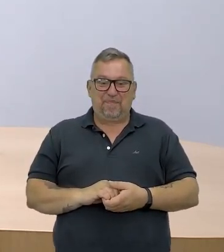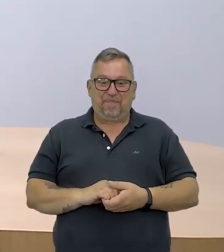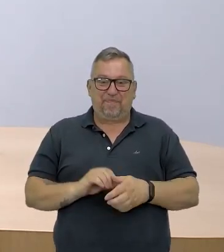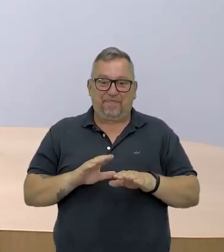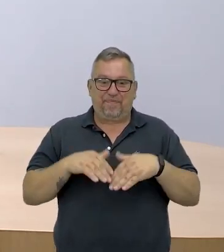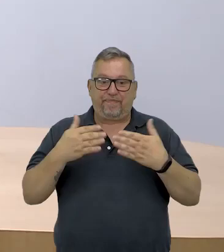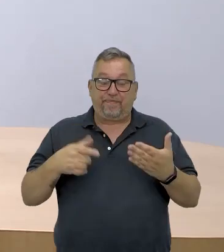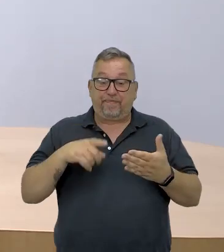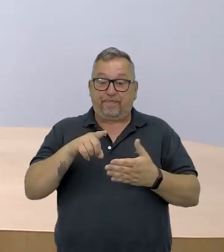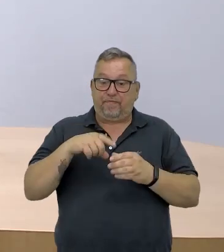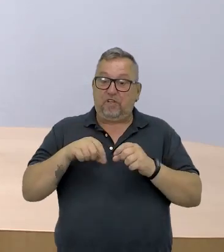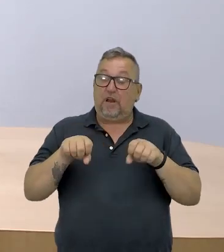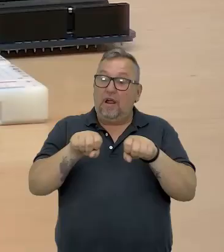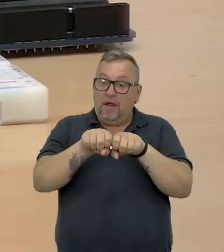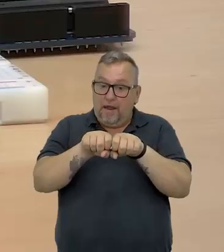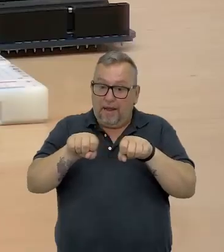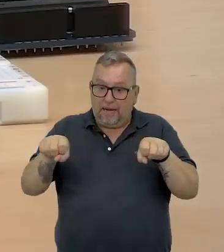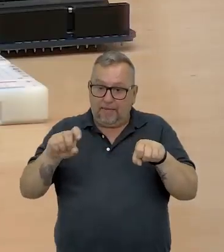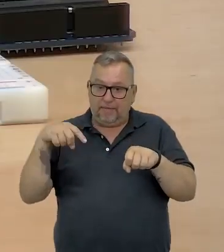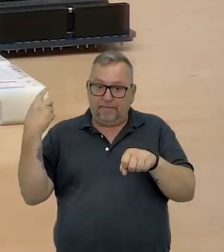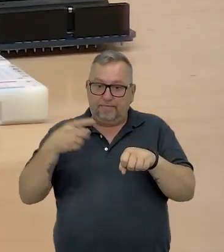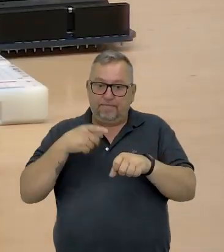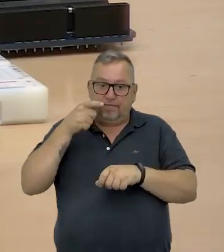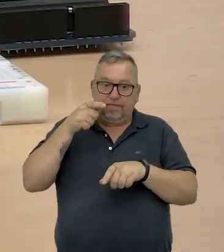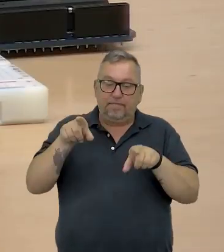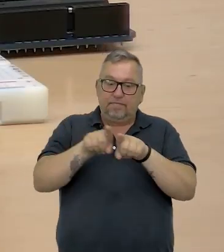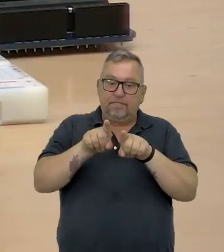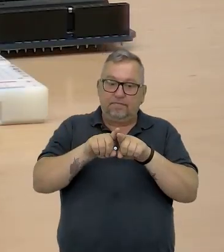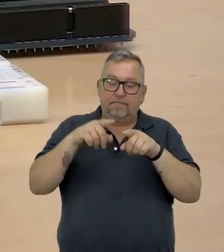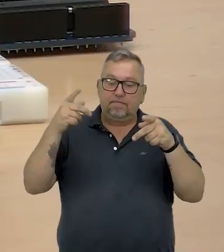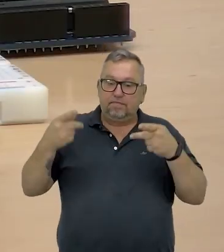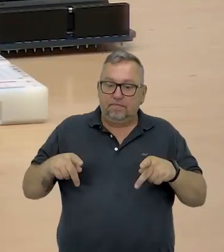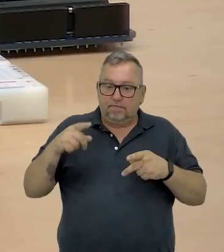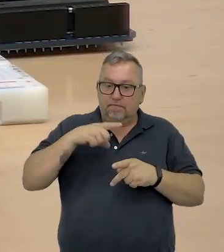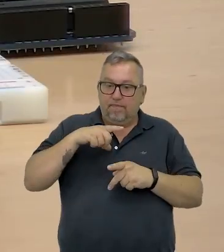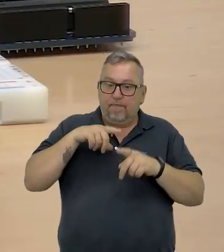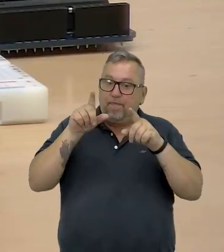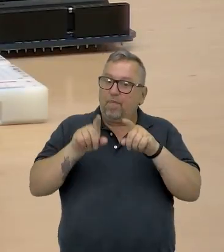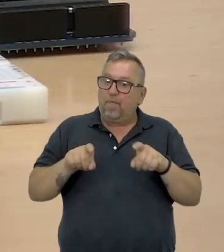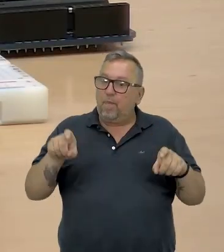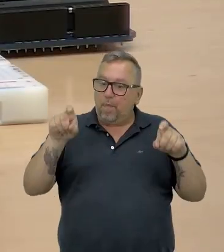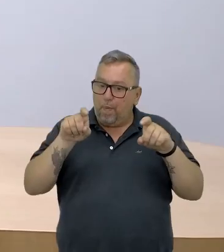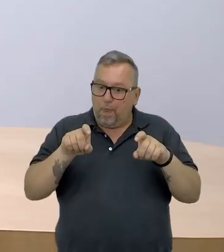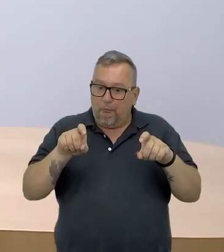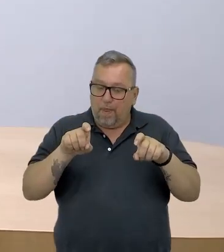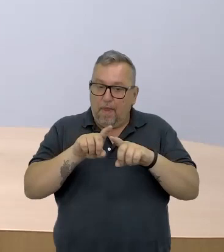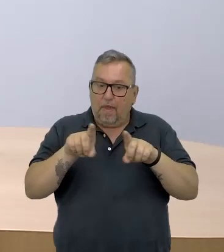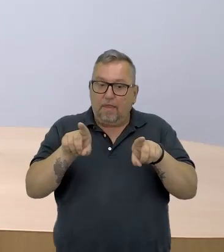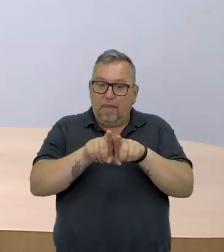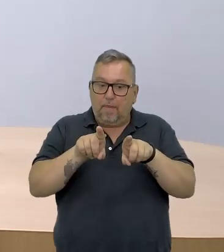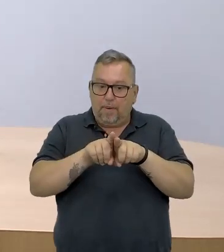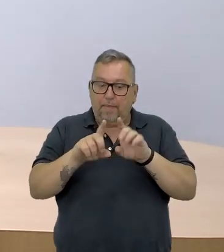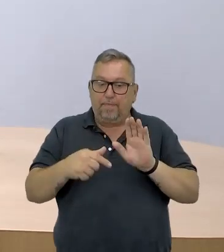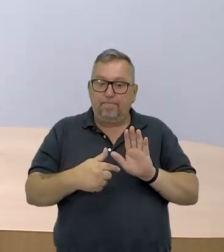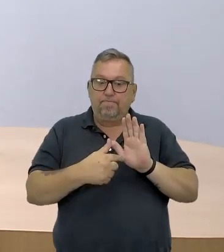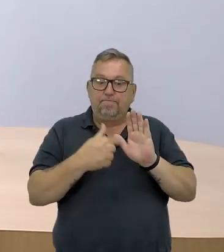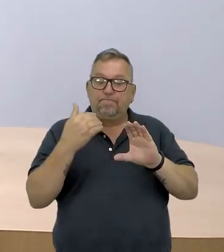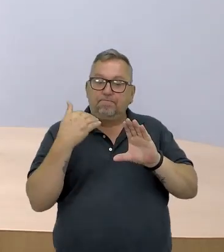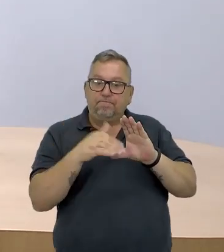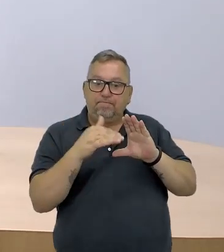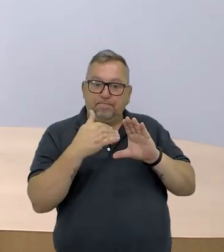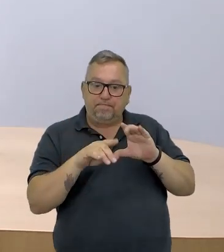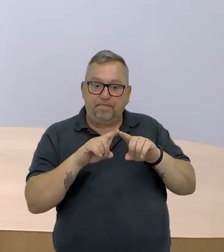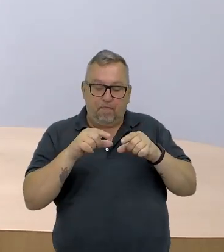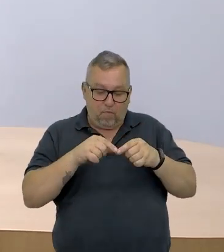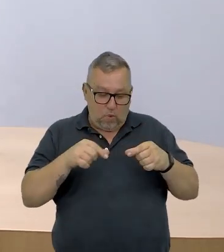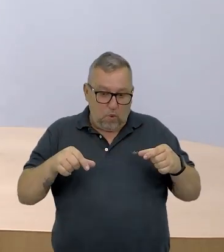Tá? Então, esse cabo aqui, ele serve para a gente pegar a programação que está no computador e mandar para o